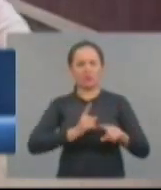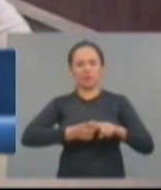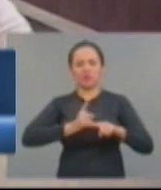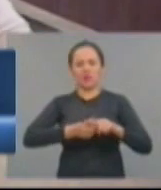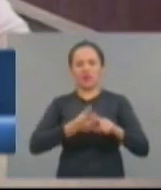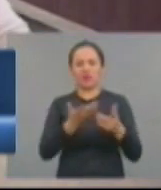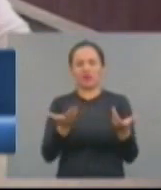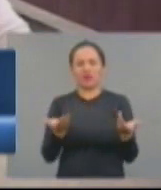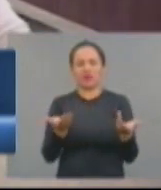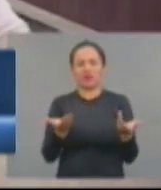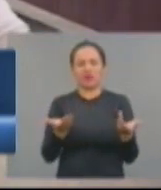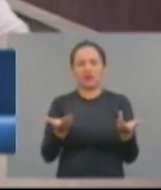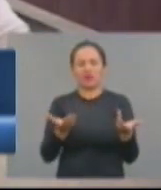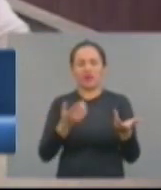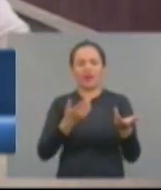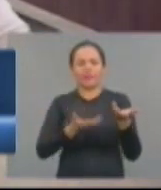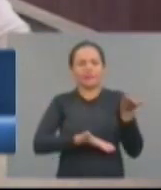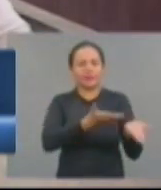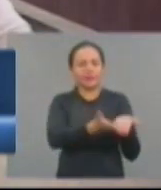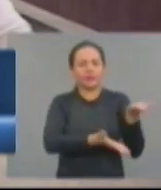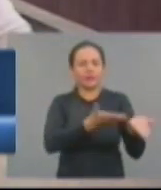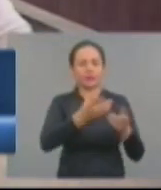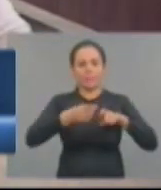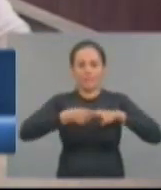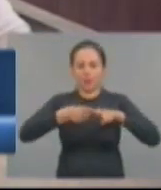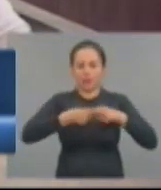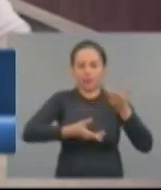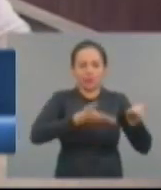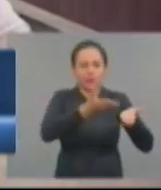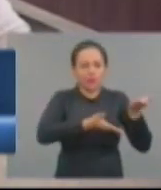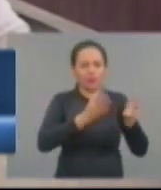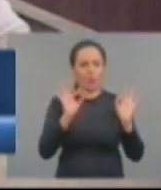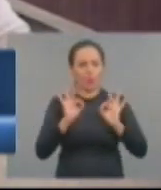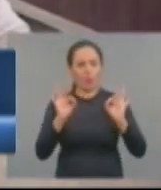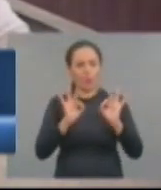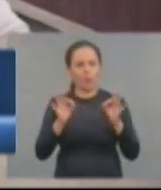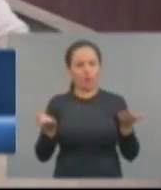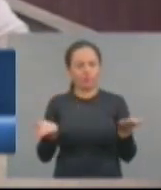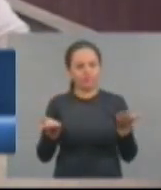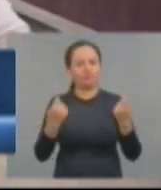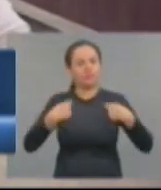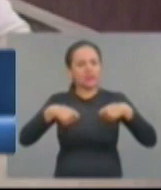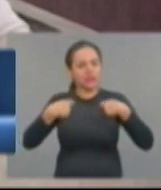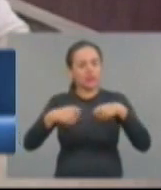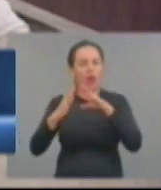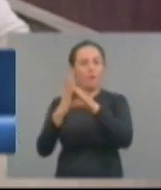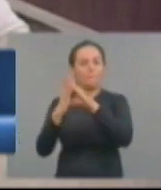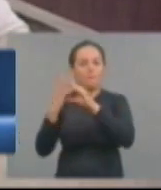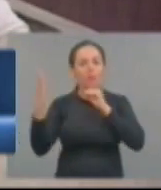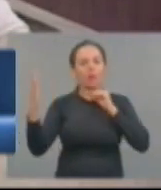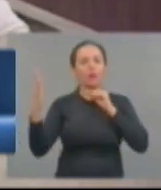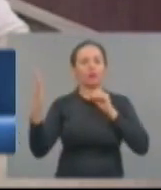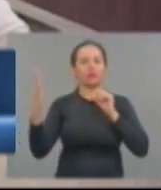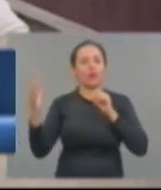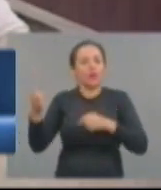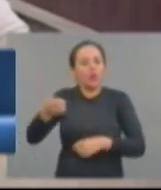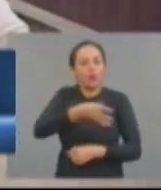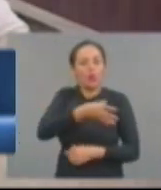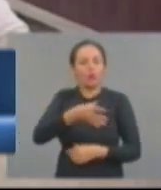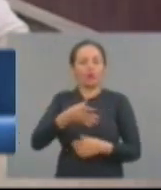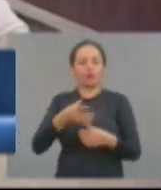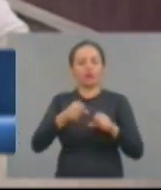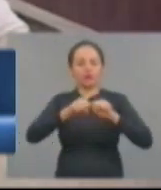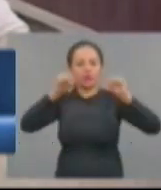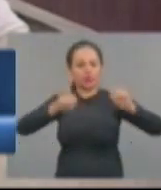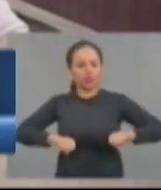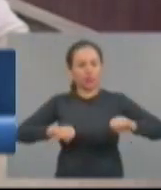sem assistência médica, nós não vamos construir um modelo que seja novo. e aqui